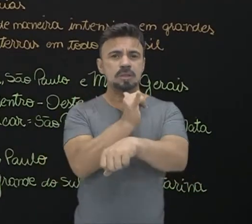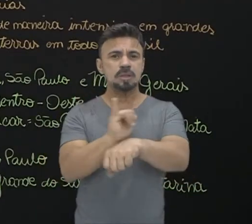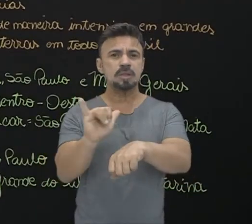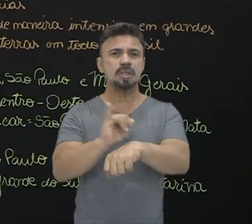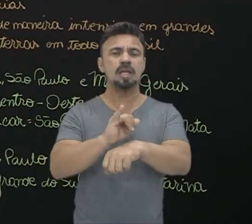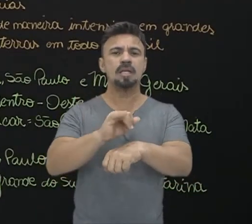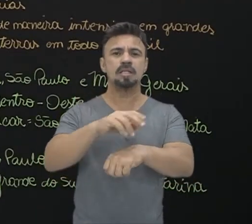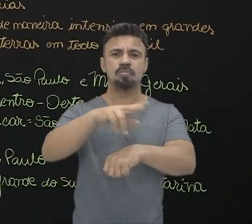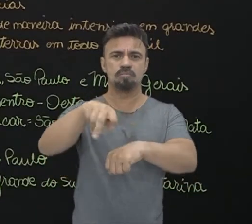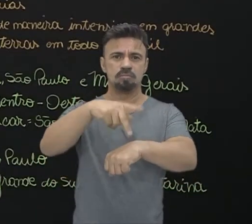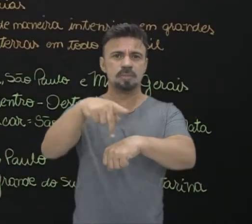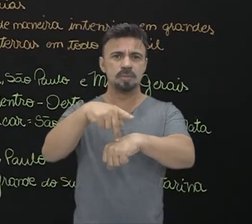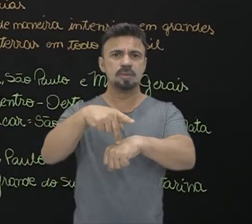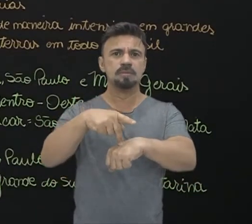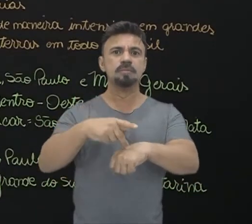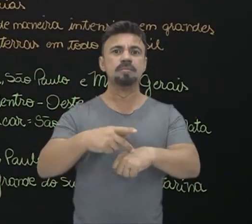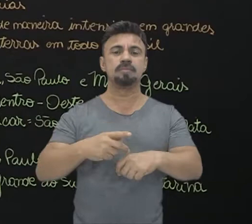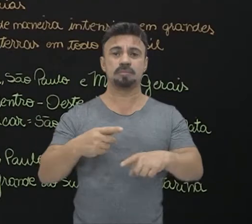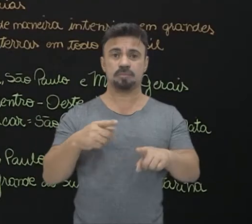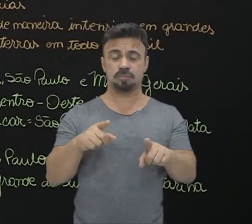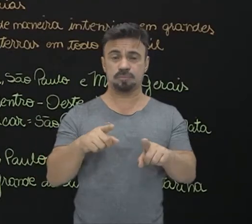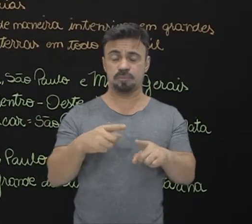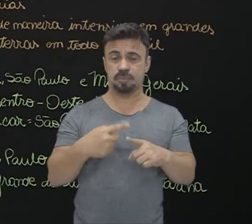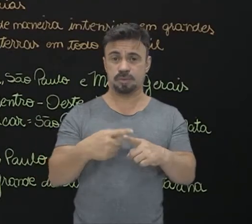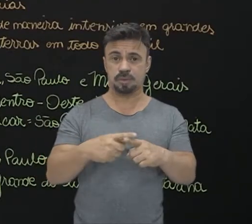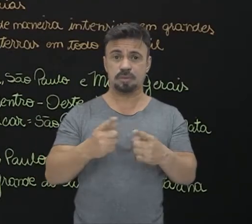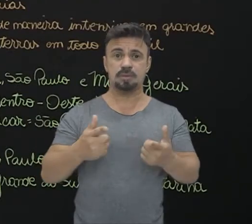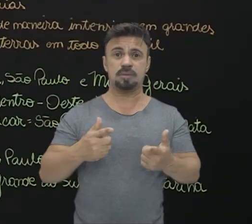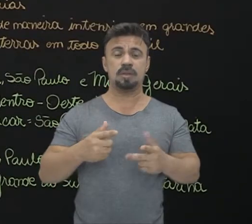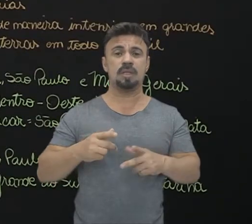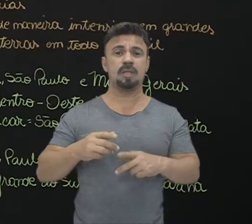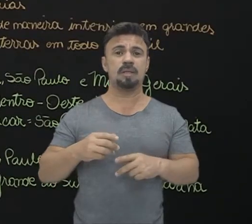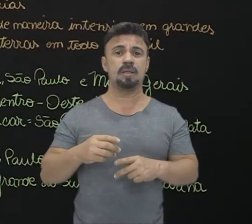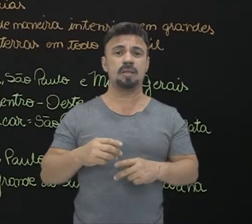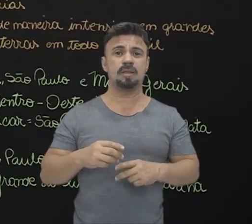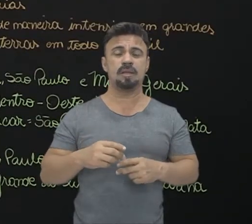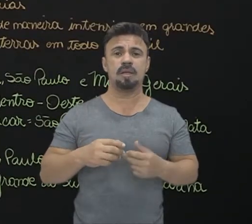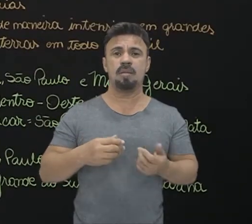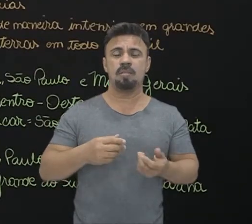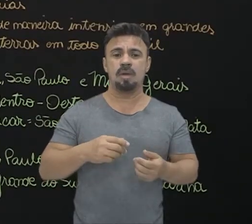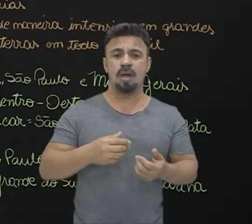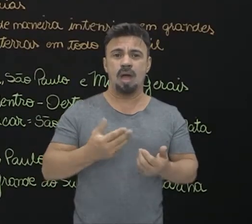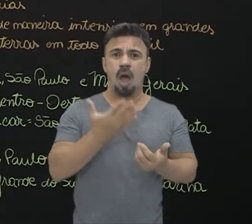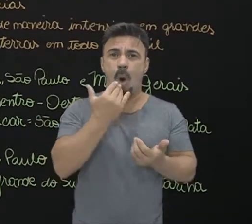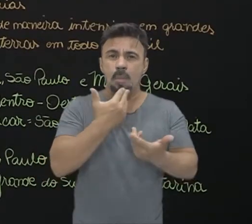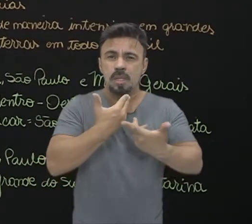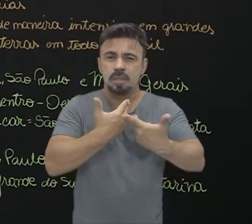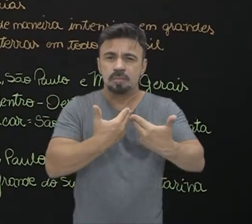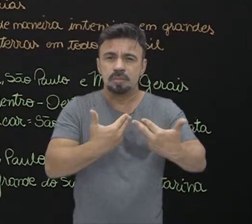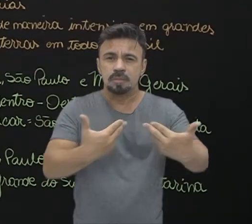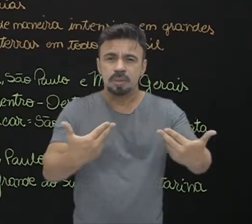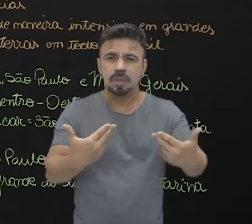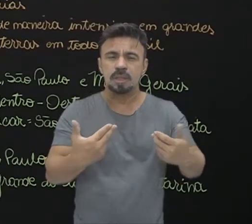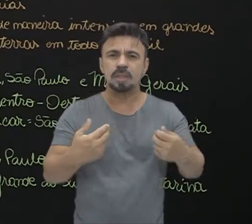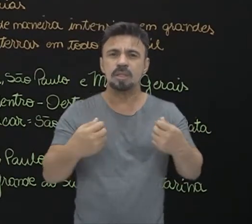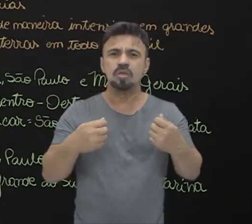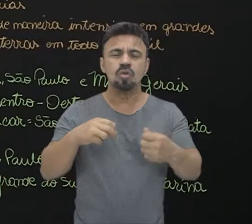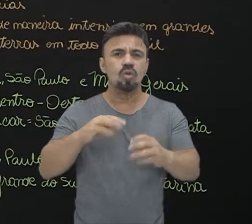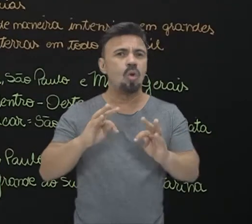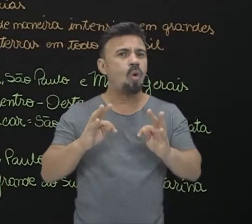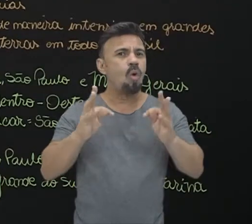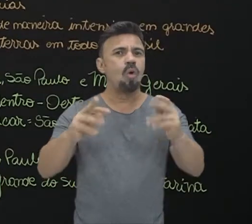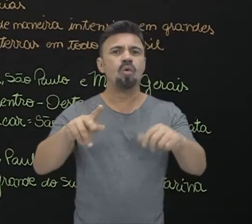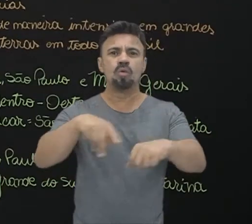para o país. Até porque para a geração de alimentos, todo o país precisa manter